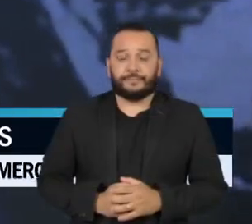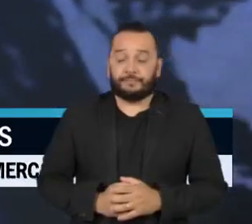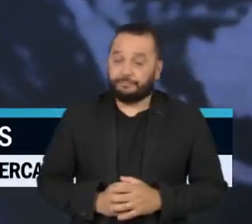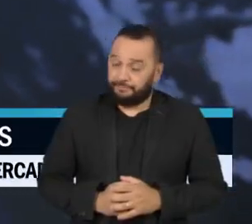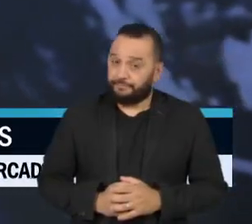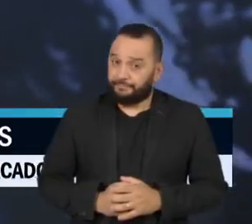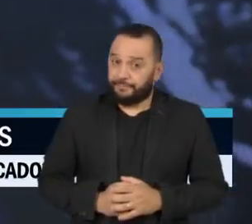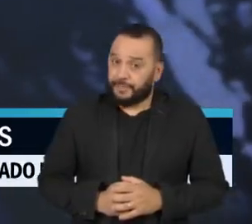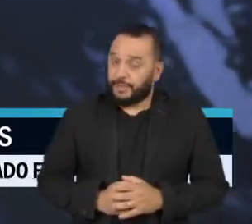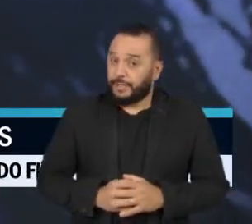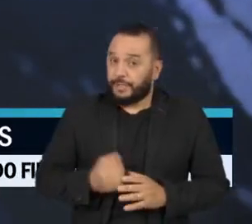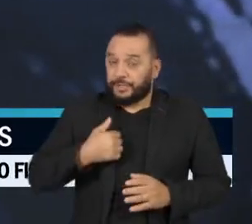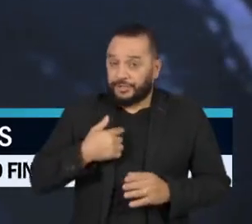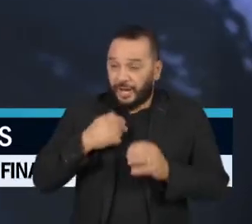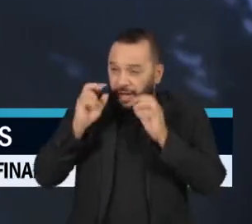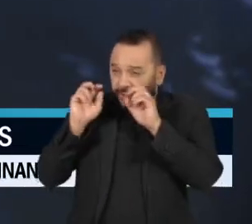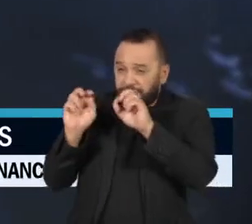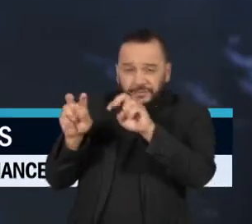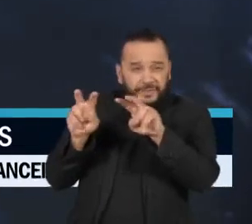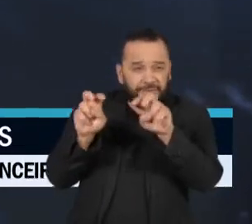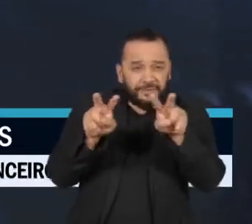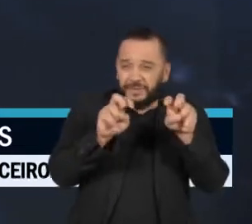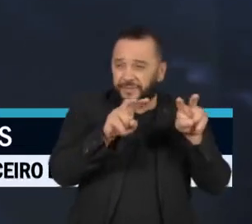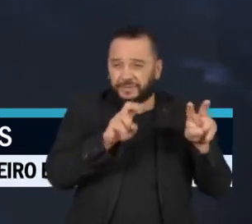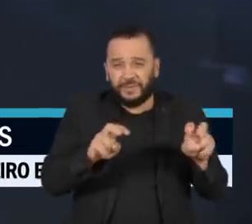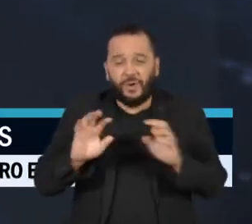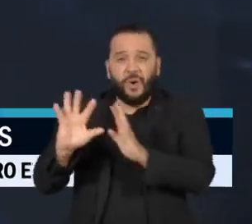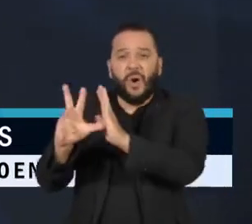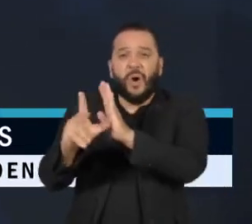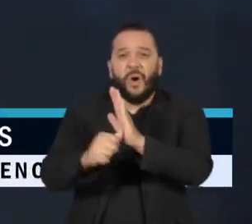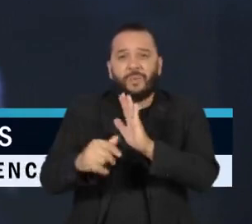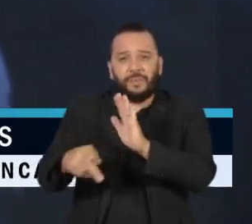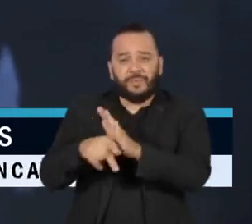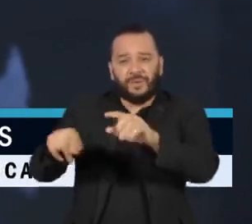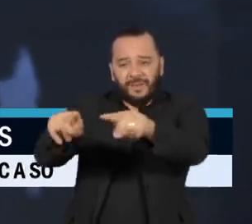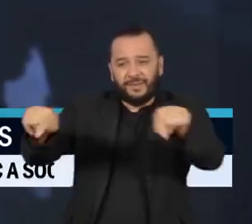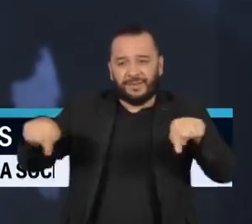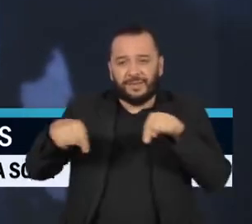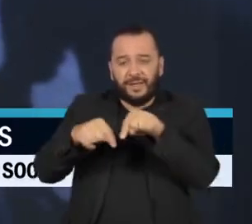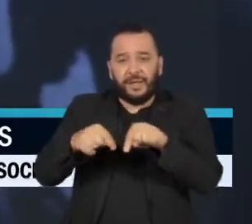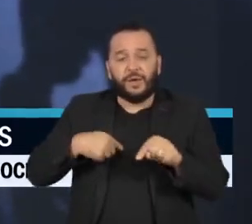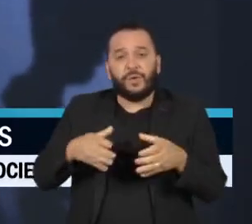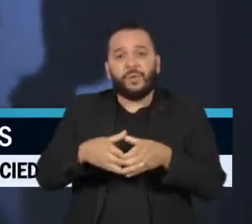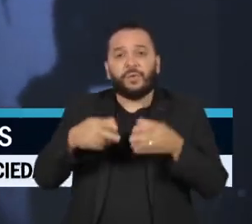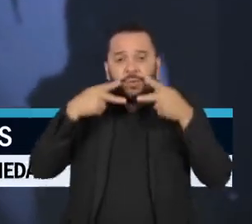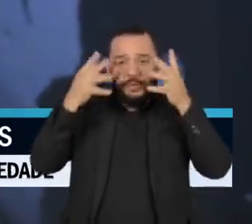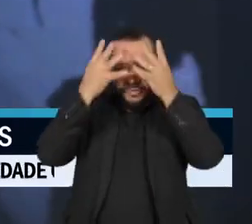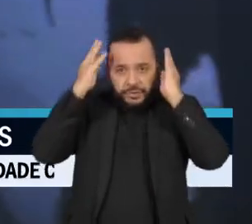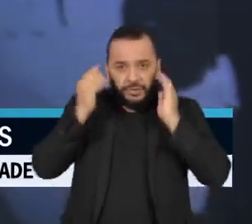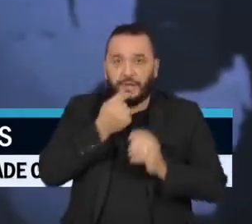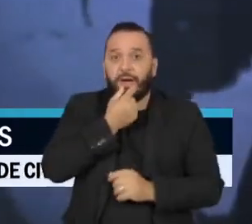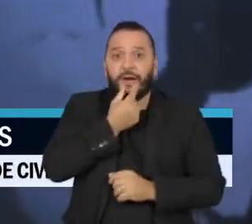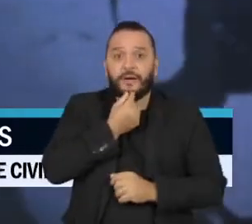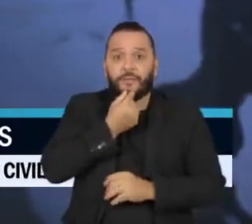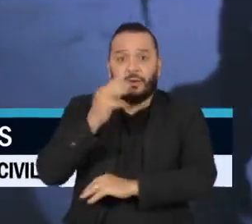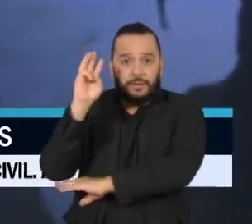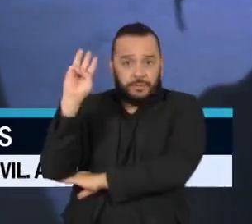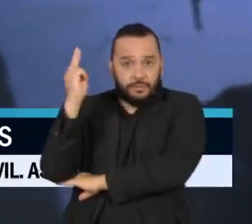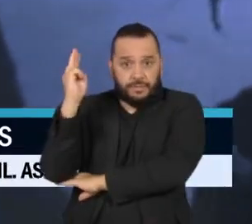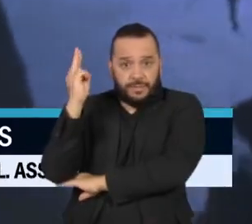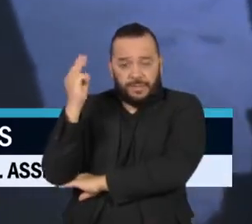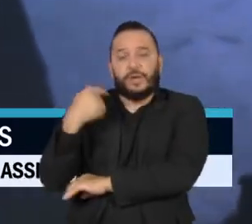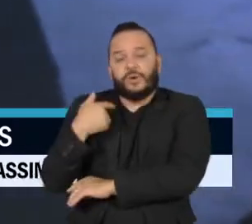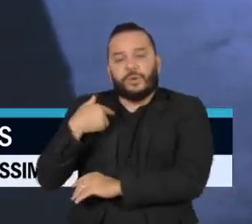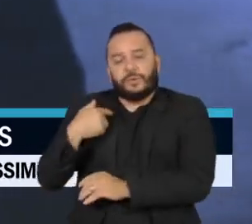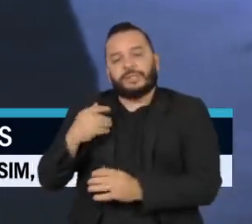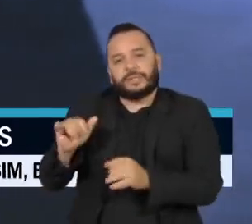Cansados de presenciar violações de suas terras, os indígenas Kaapor, no Maranhão, desenvolveram uma estratégia de ocupação e proteção